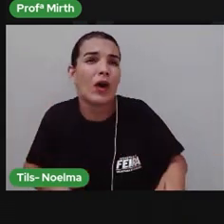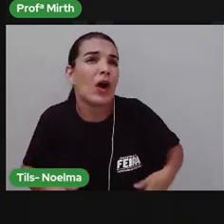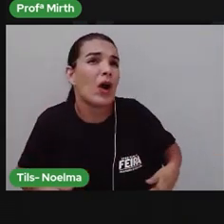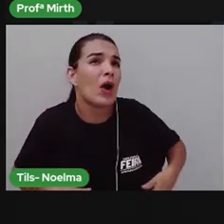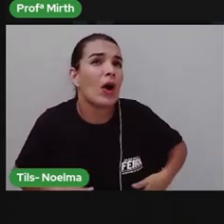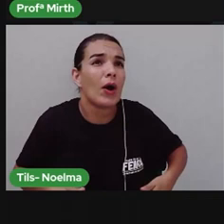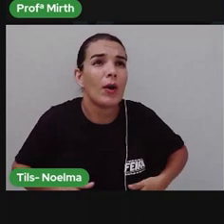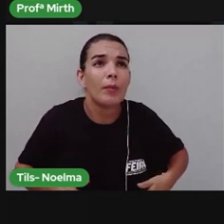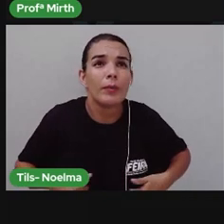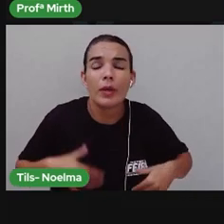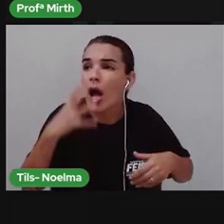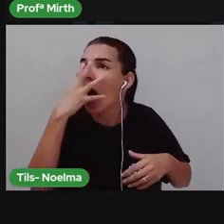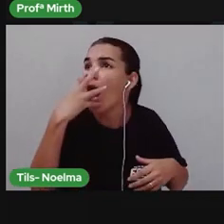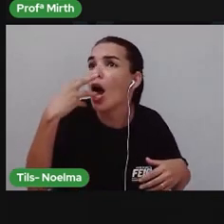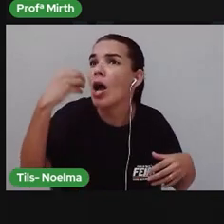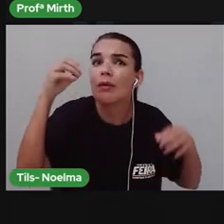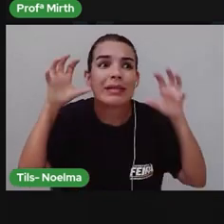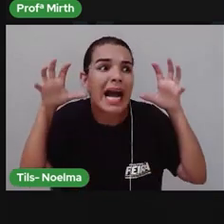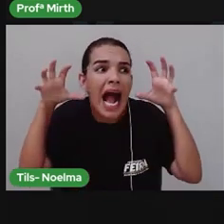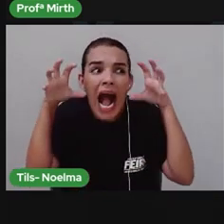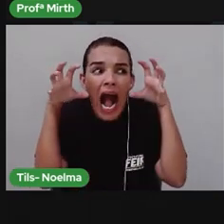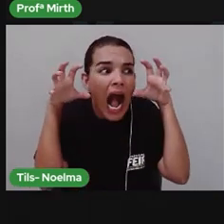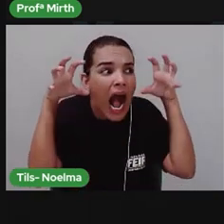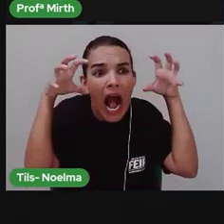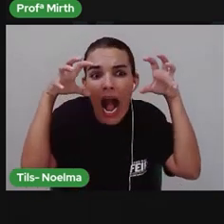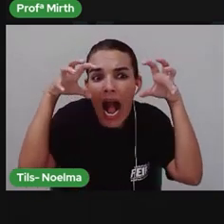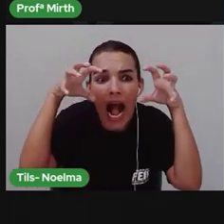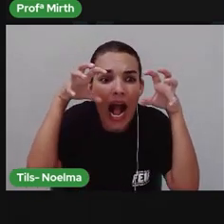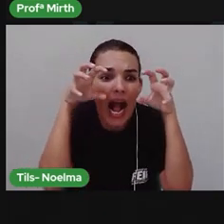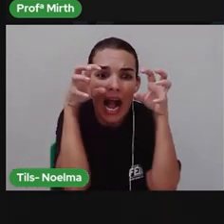No bisono e assombração